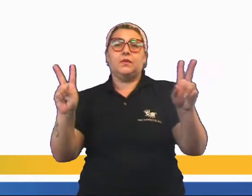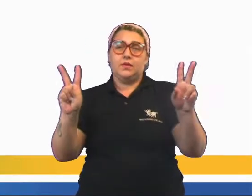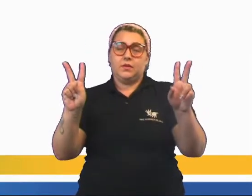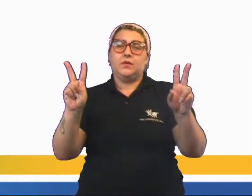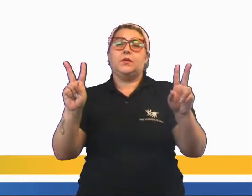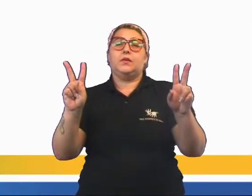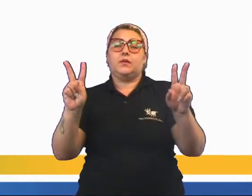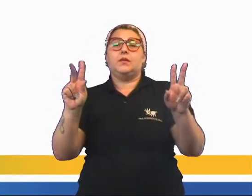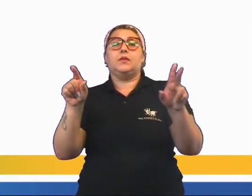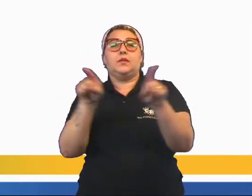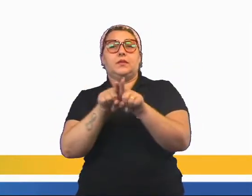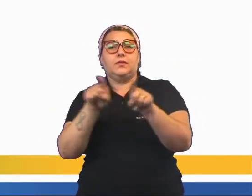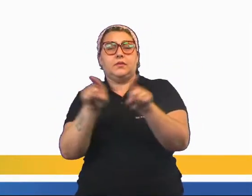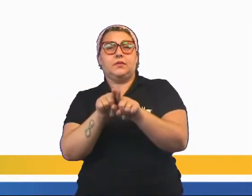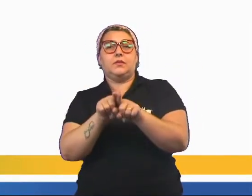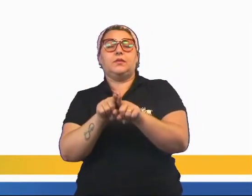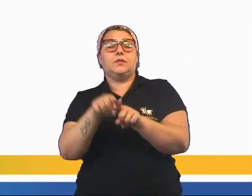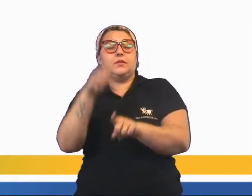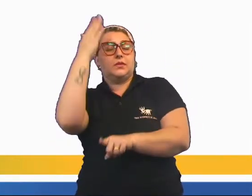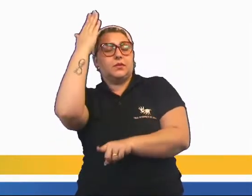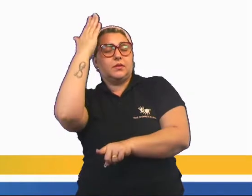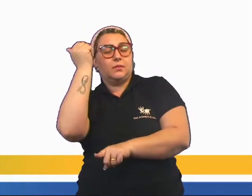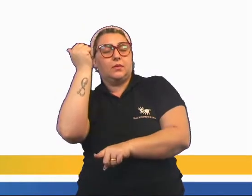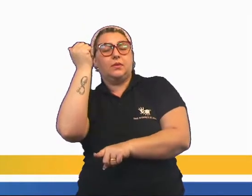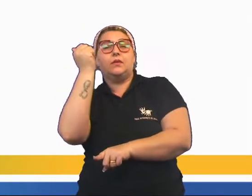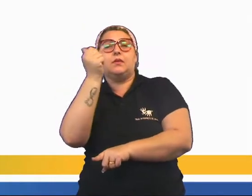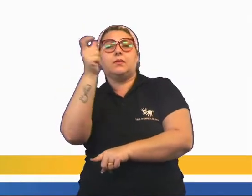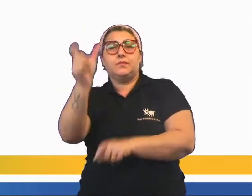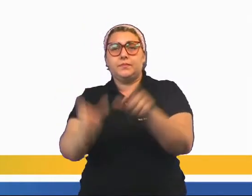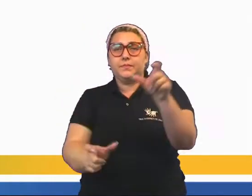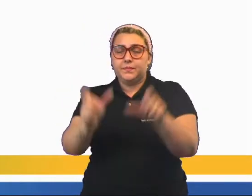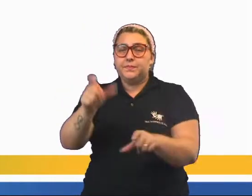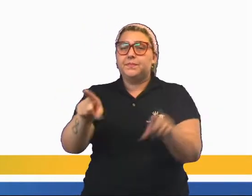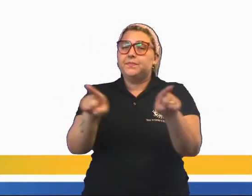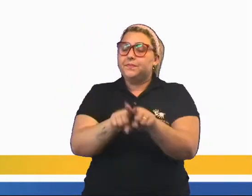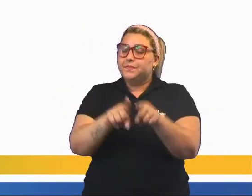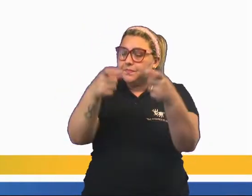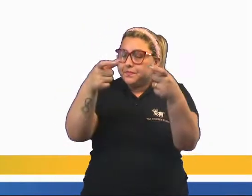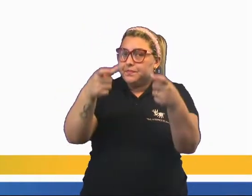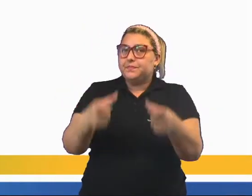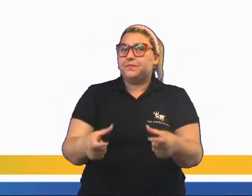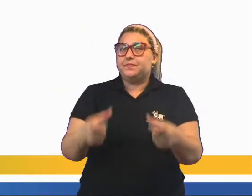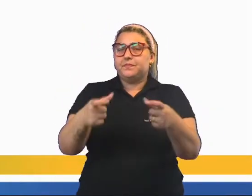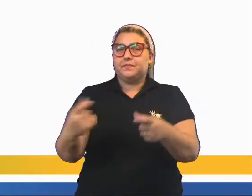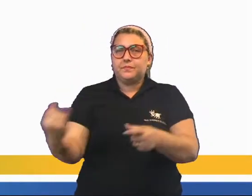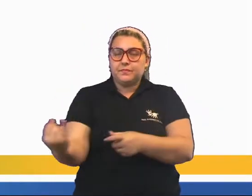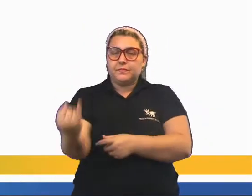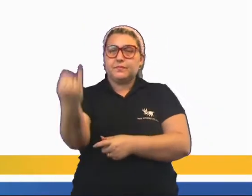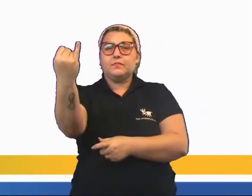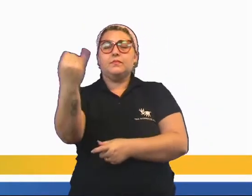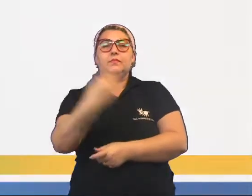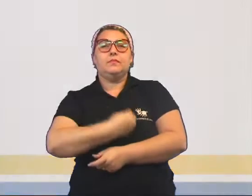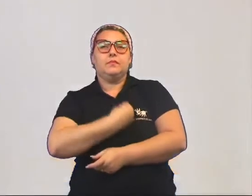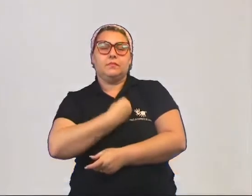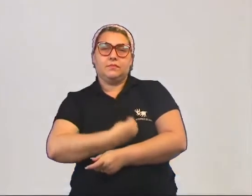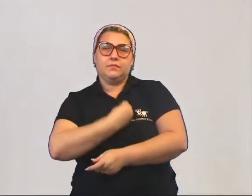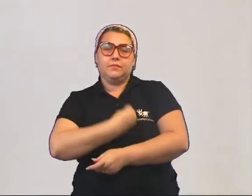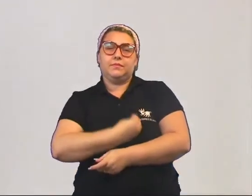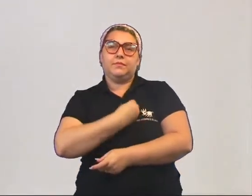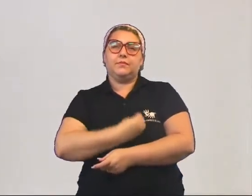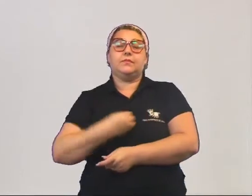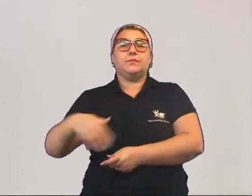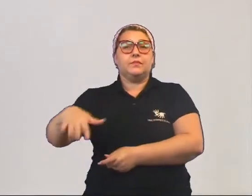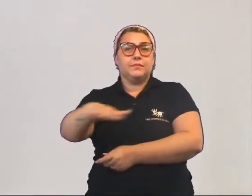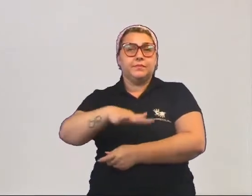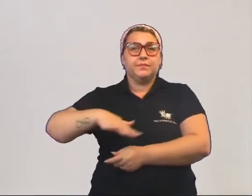e diferentes do saber humano, assim como um lugar relevante e importante na vida em